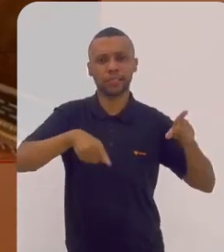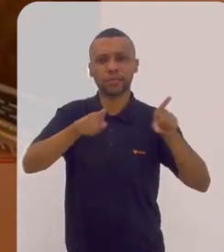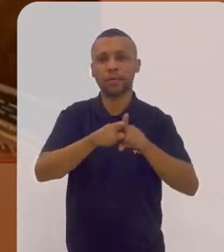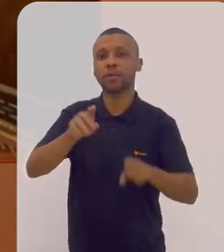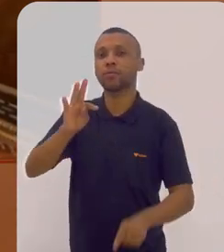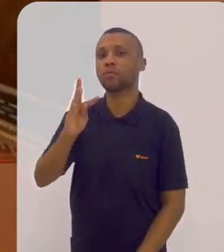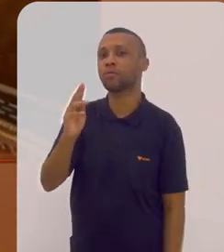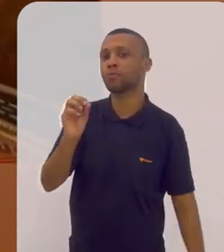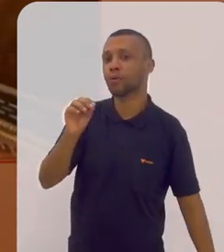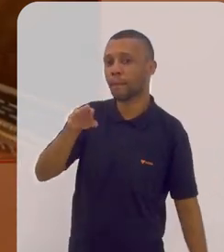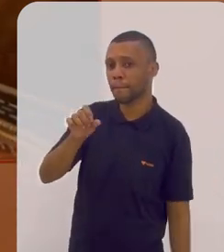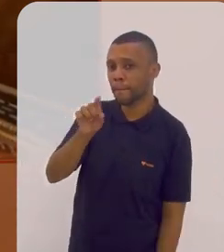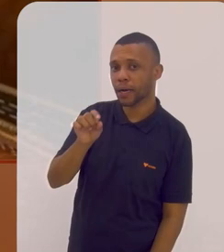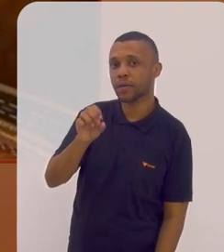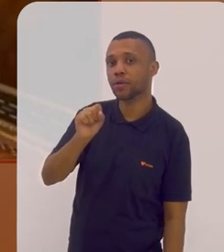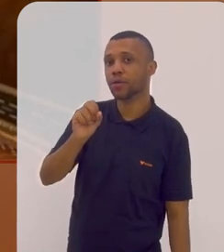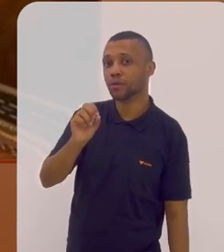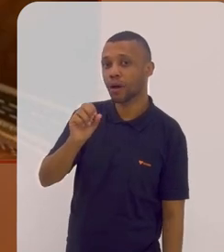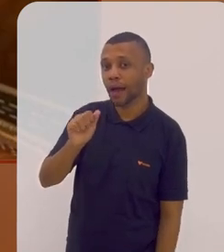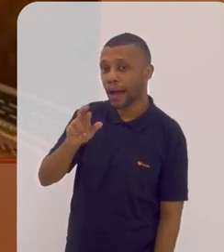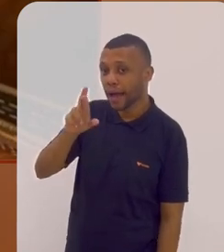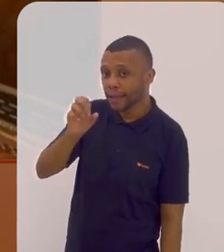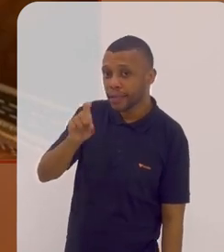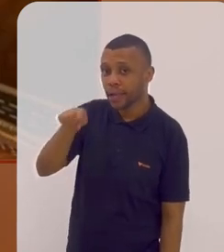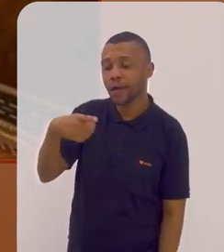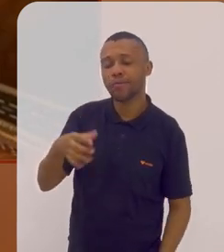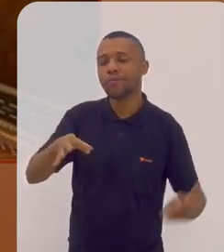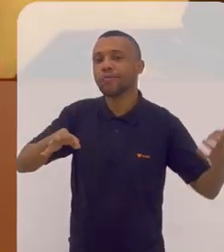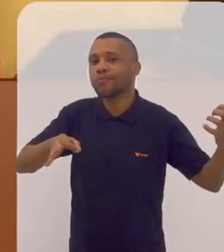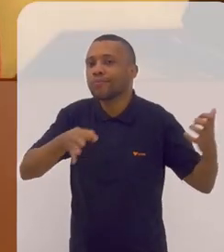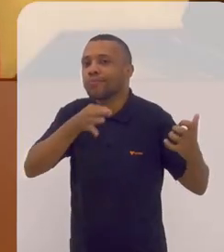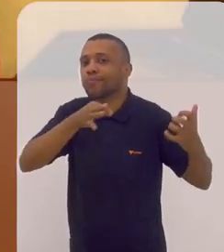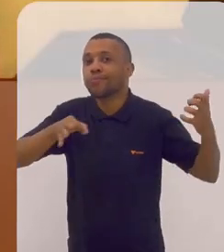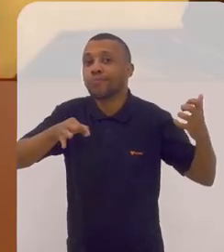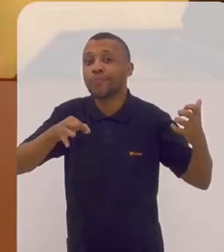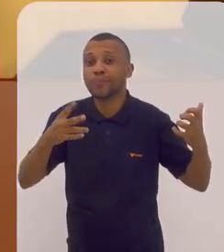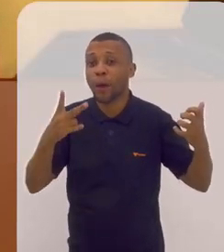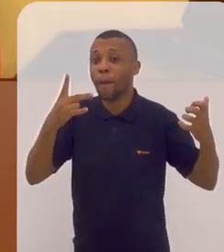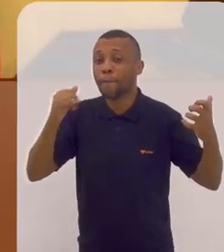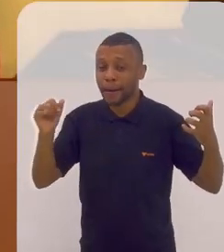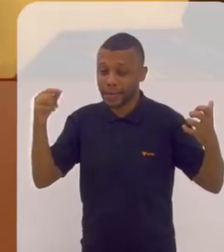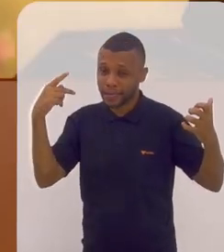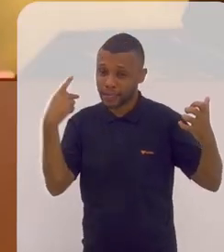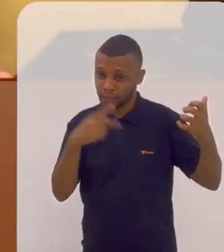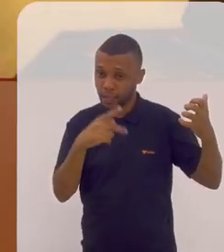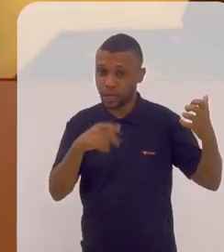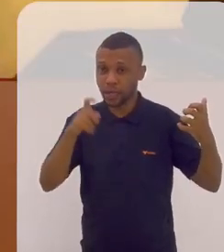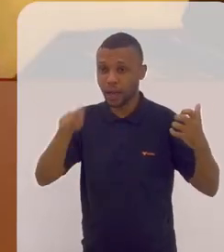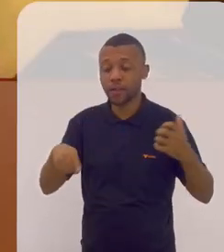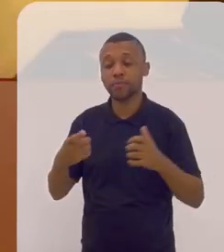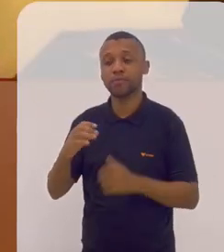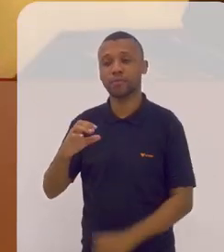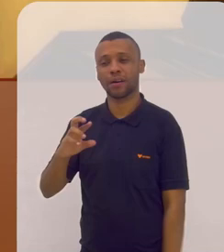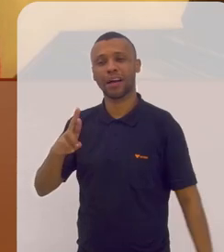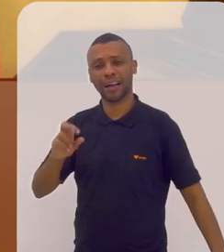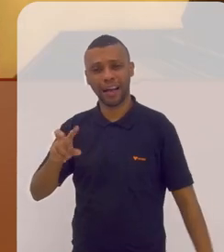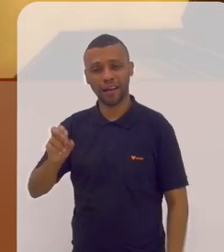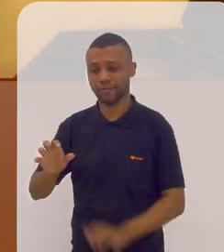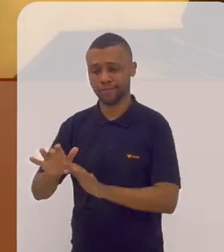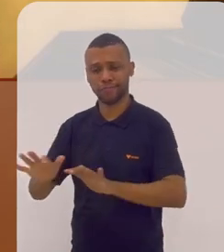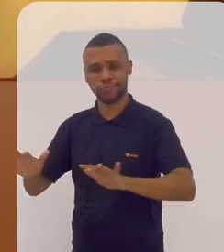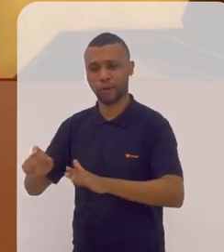Tomás Soares que além de ser um excelente violinista é filho de um cravista que infelizmente nos deixou